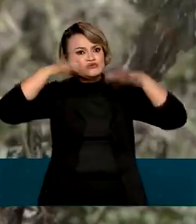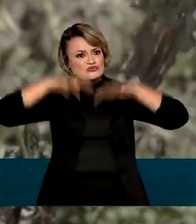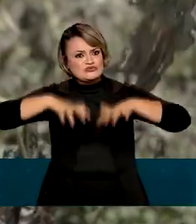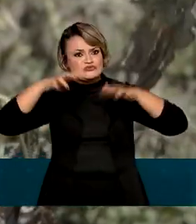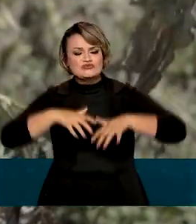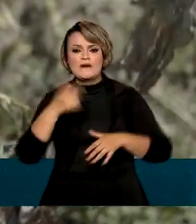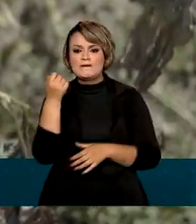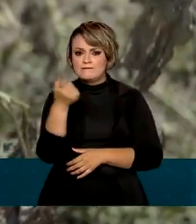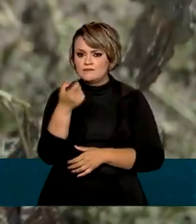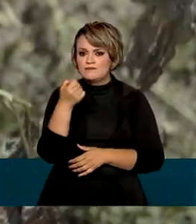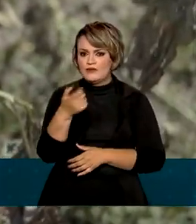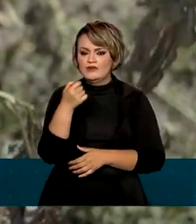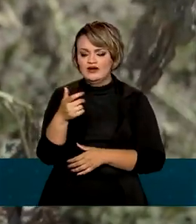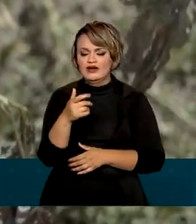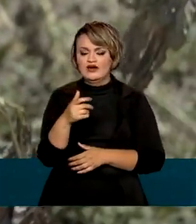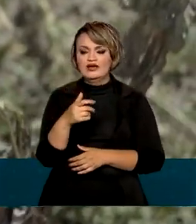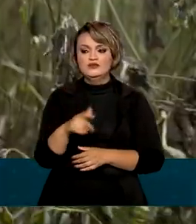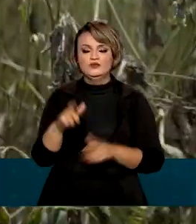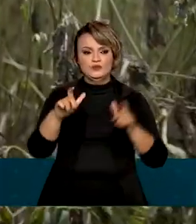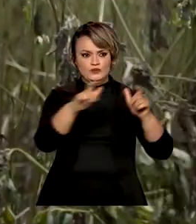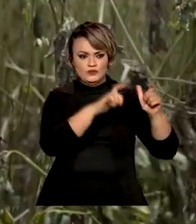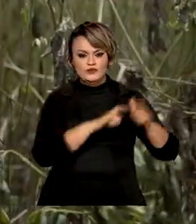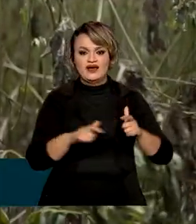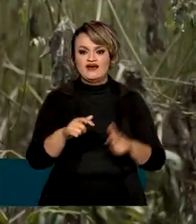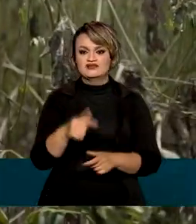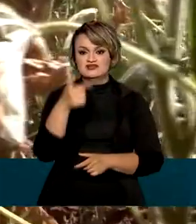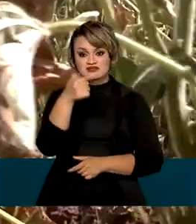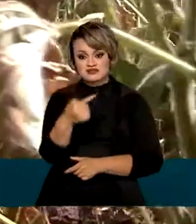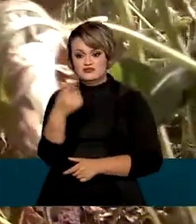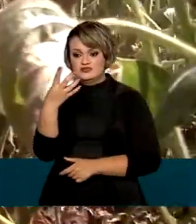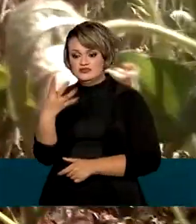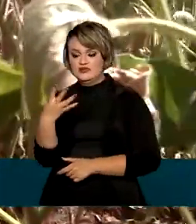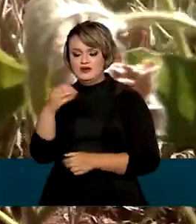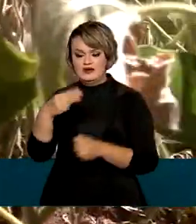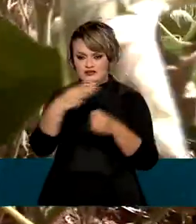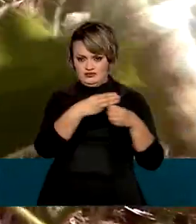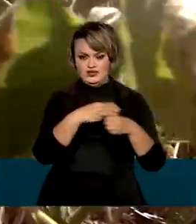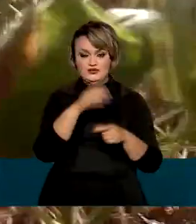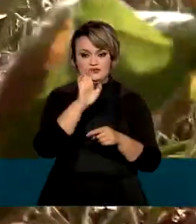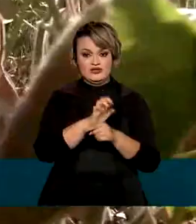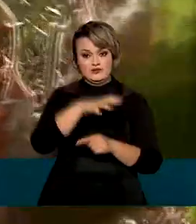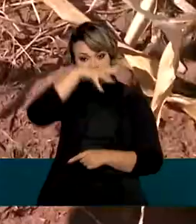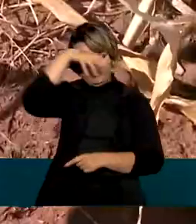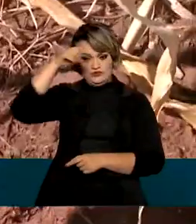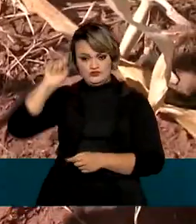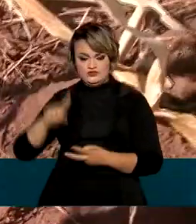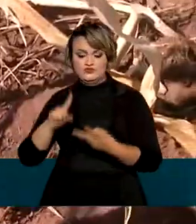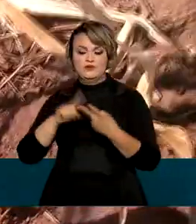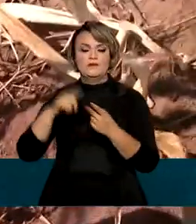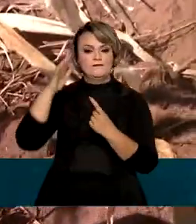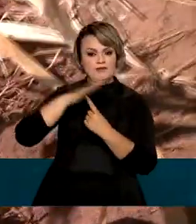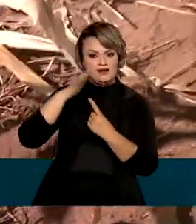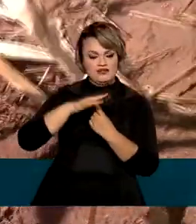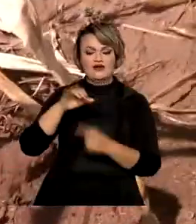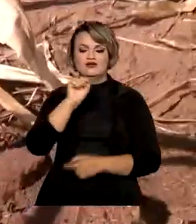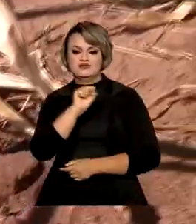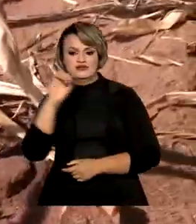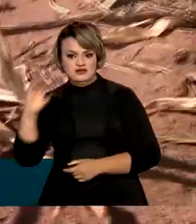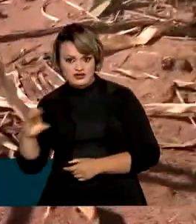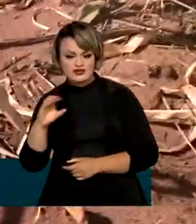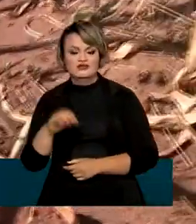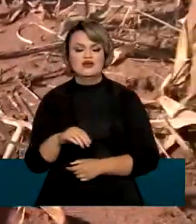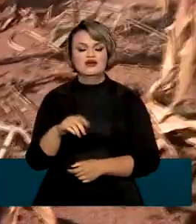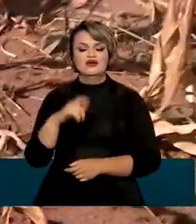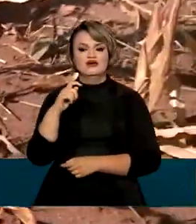ou estiagem em mais de 740 municípios nos estados de Mato Grosso do Sul, Paraná, Santa Catarina